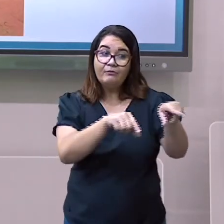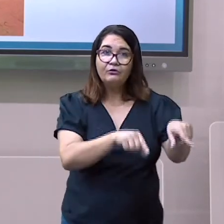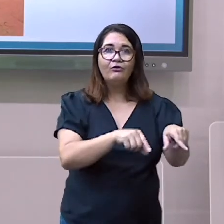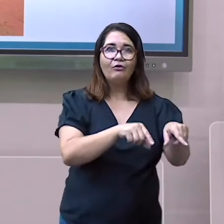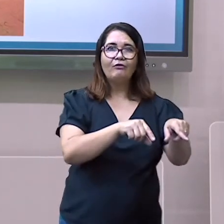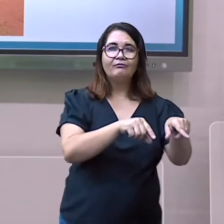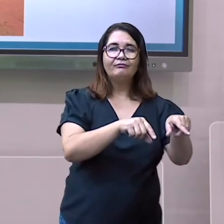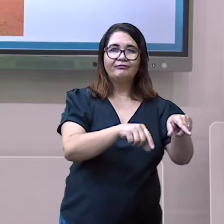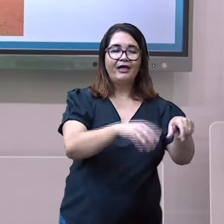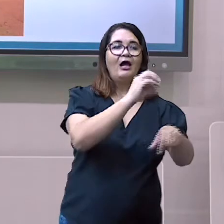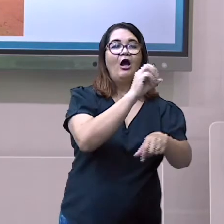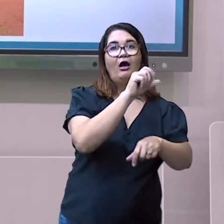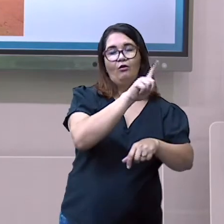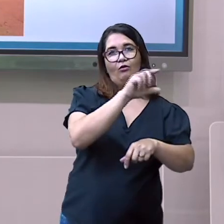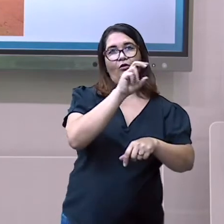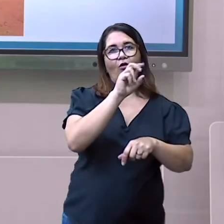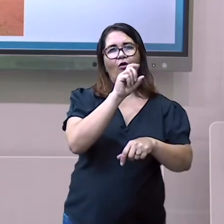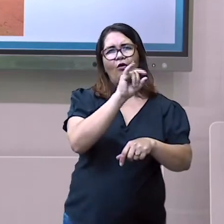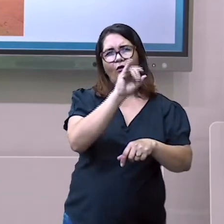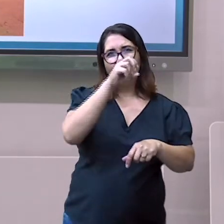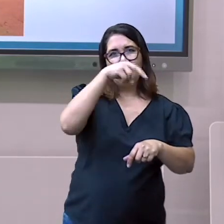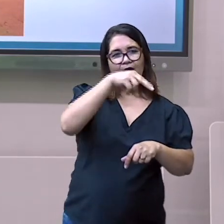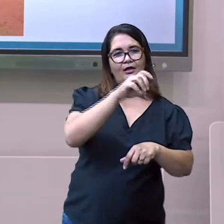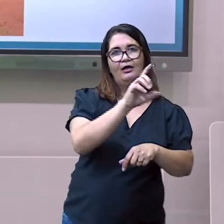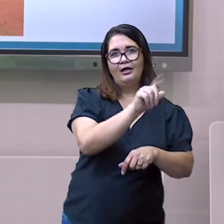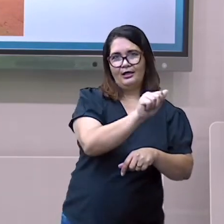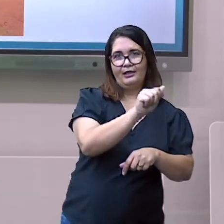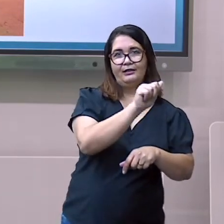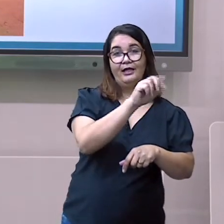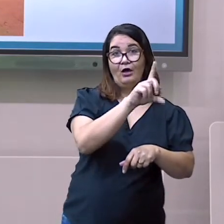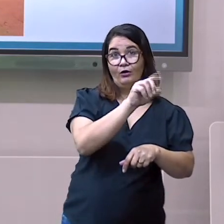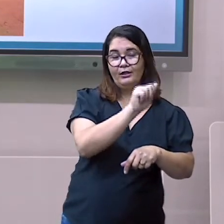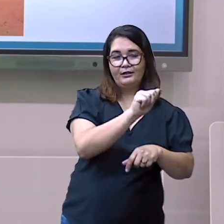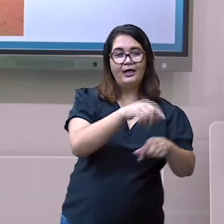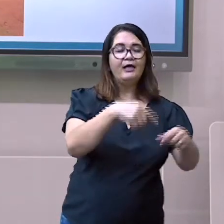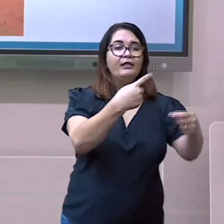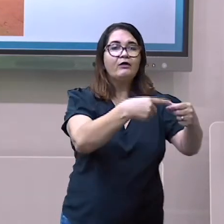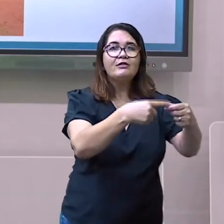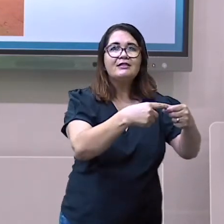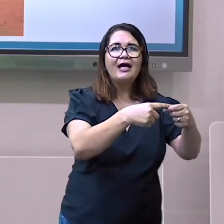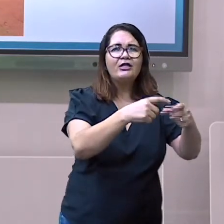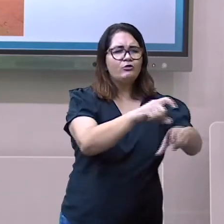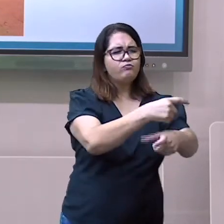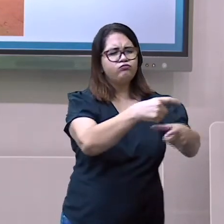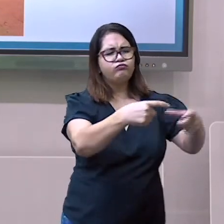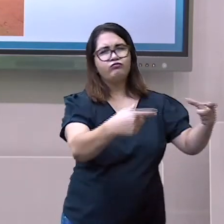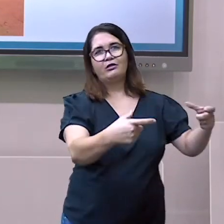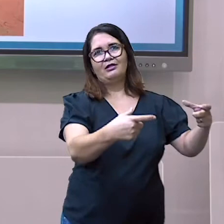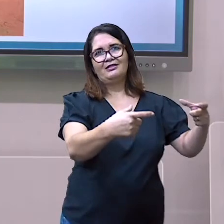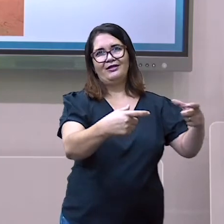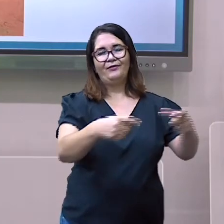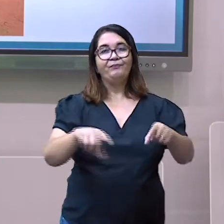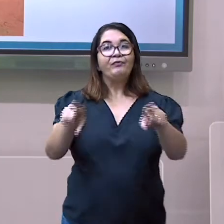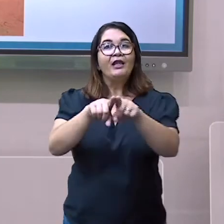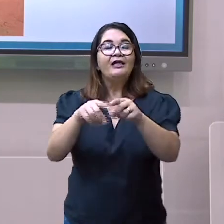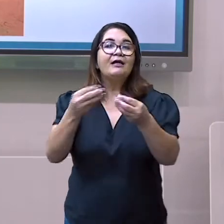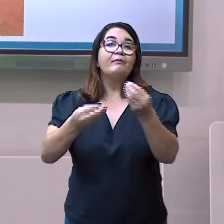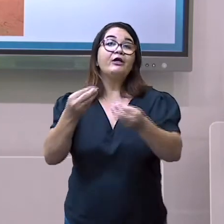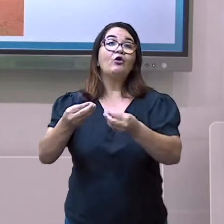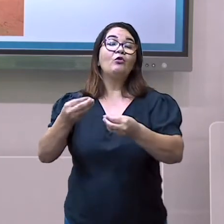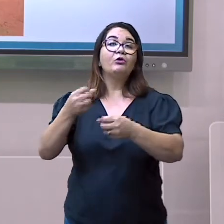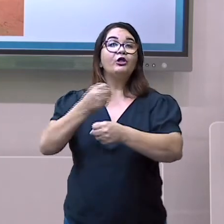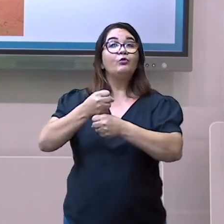Recife passou a ocupar o lugar de centro econômico quando, em 1827,